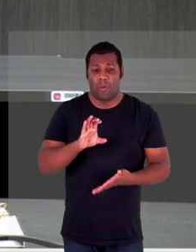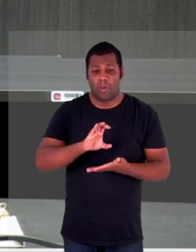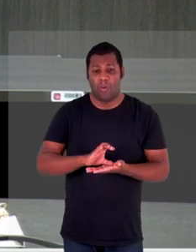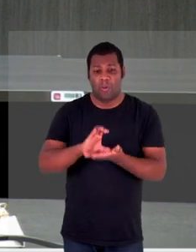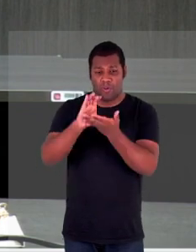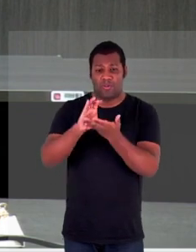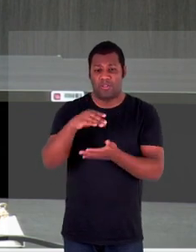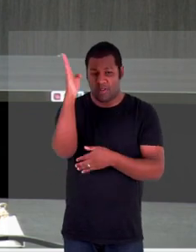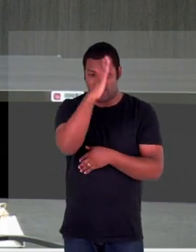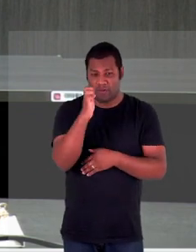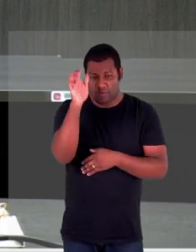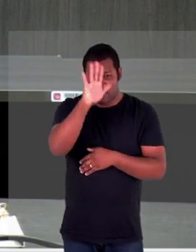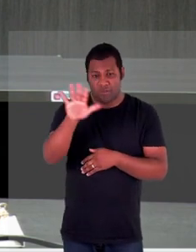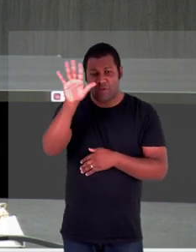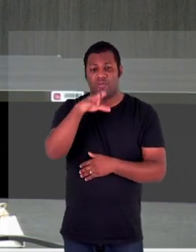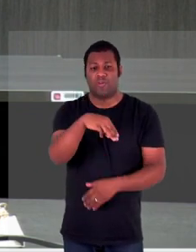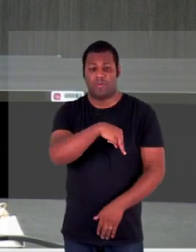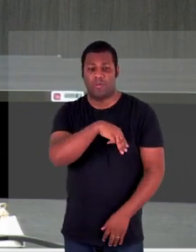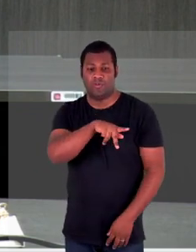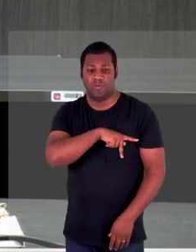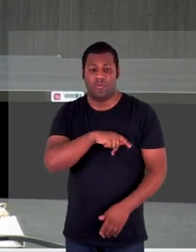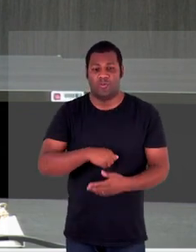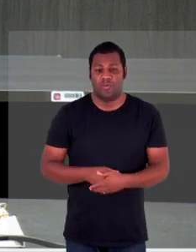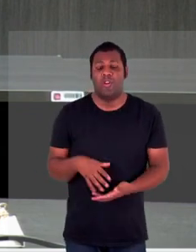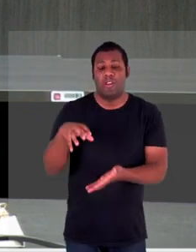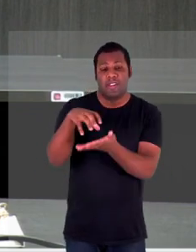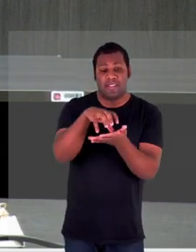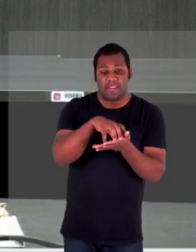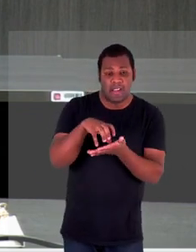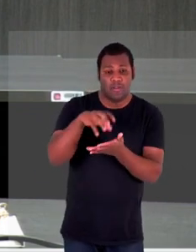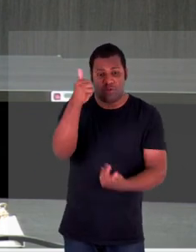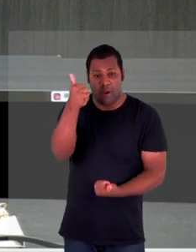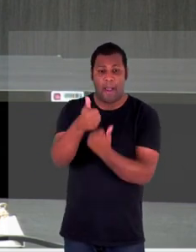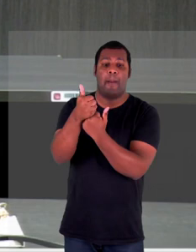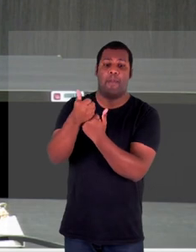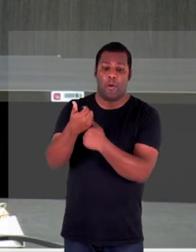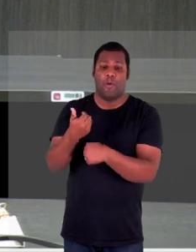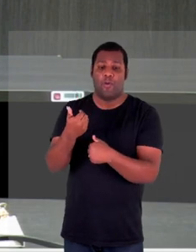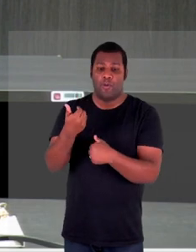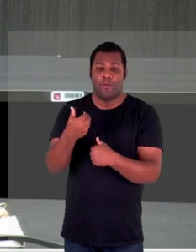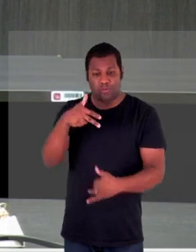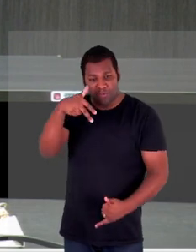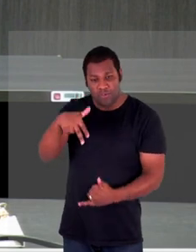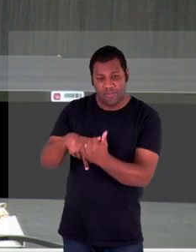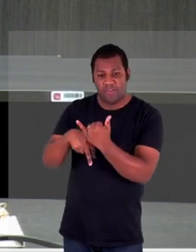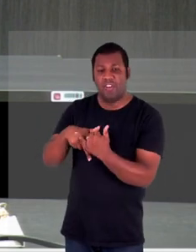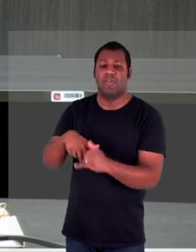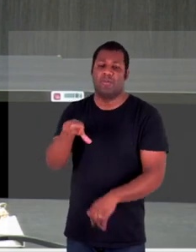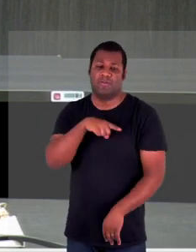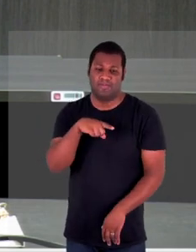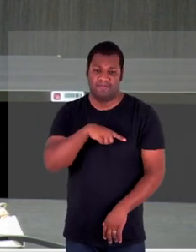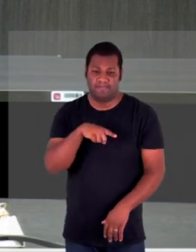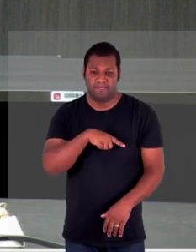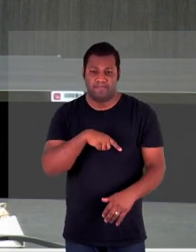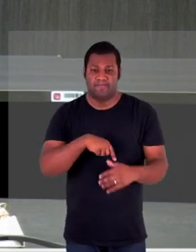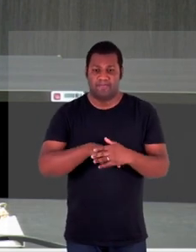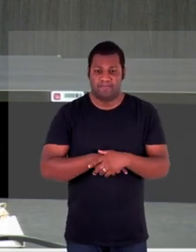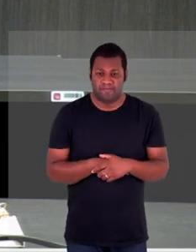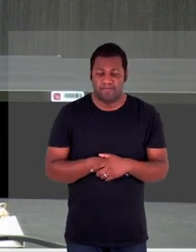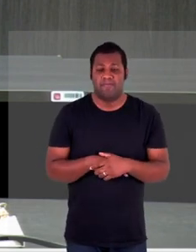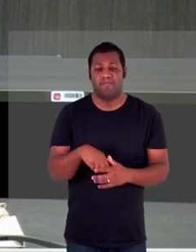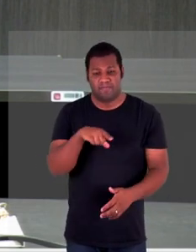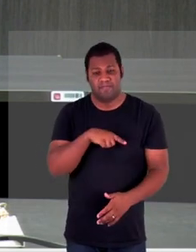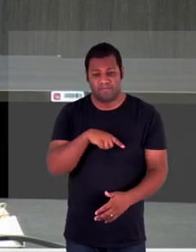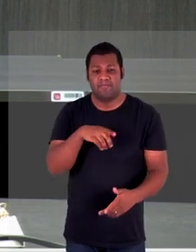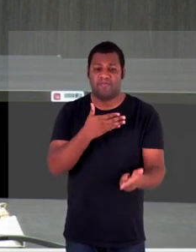Nacional do Ministério Público e os núcleos de apoio às vítimas em sua maioria contam com essa interdisciplinariedade com essa